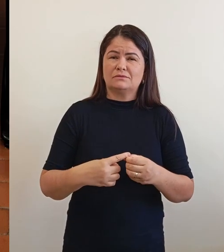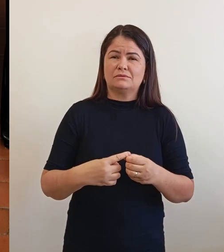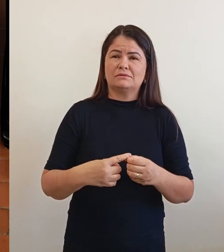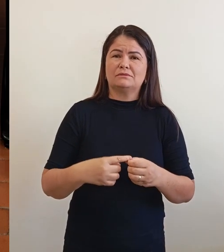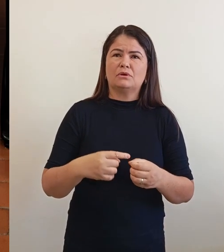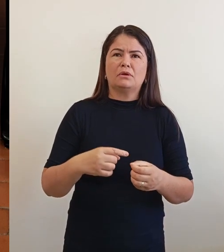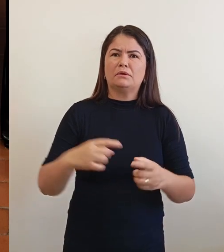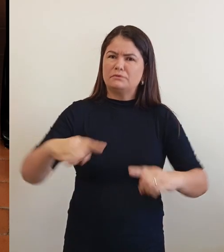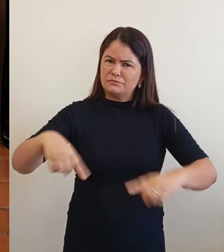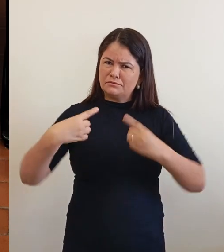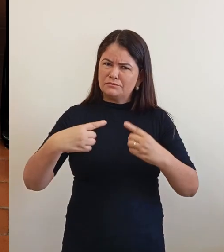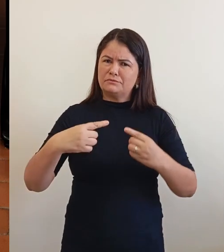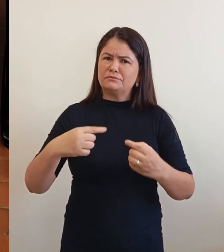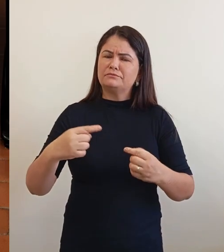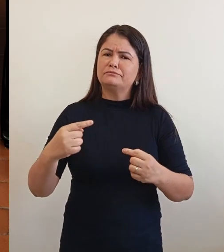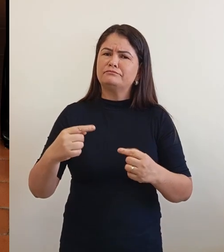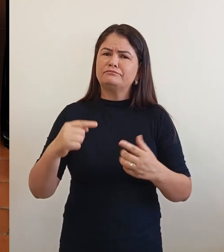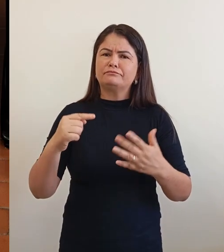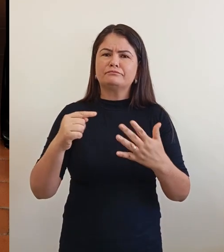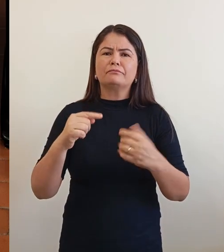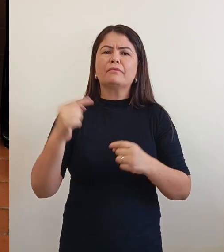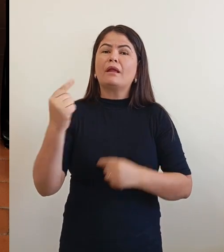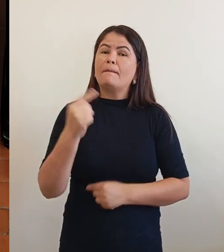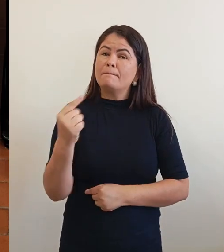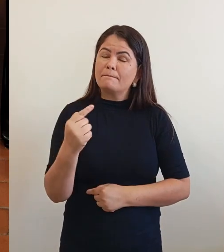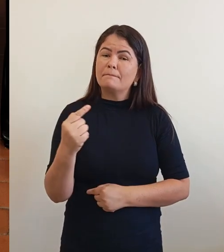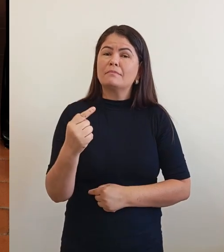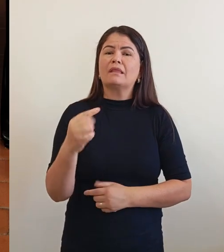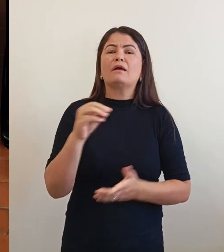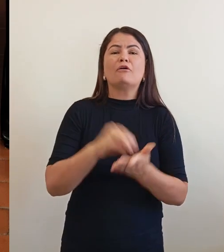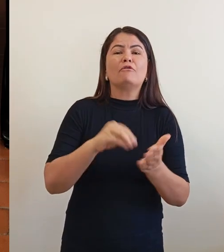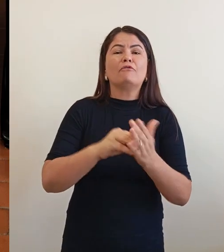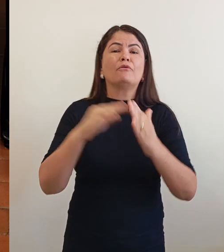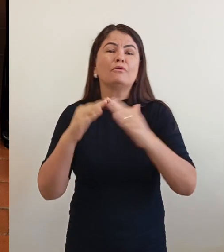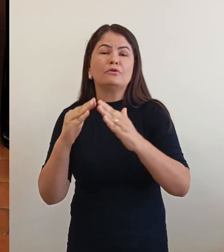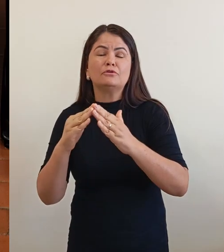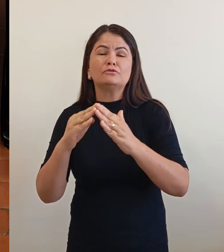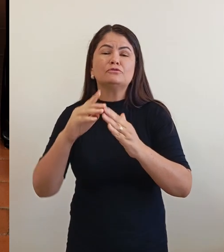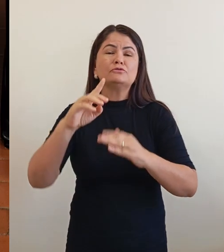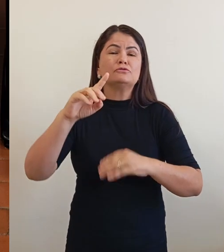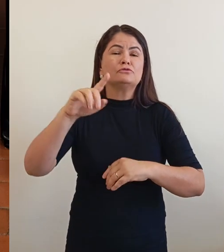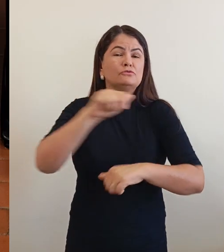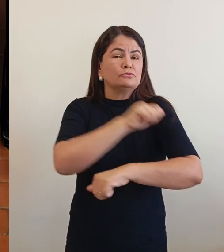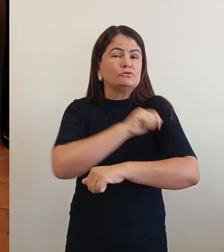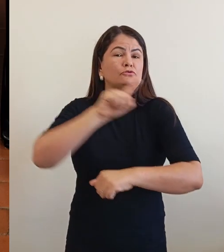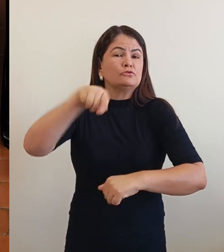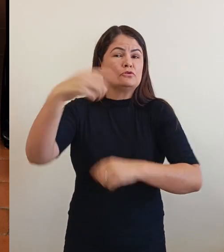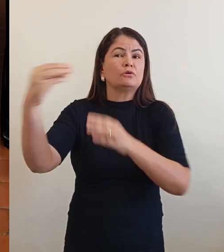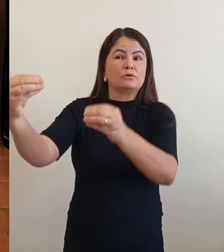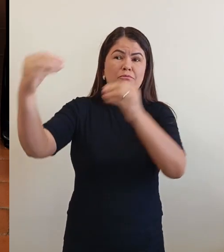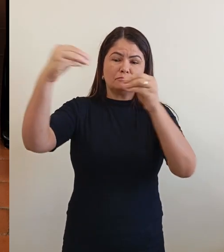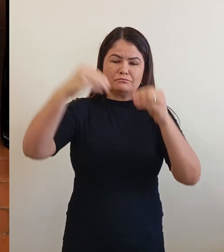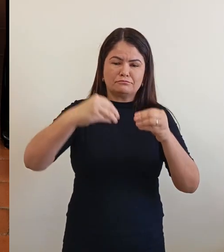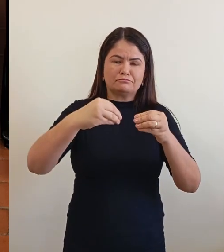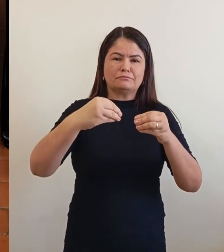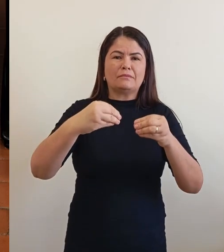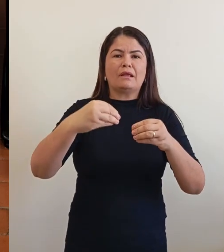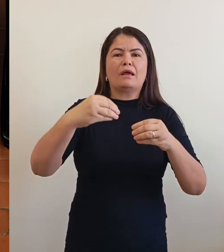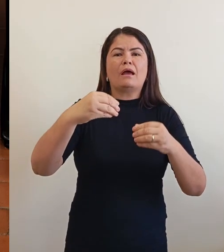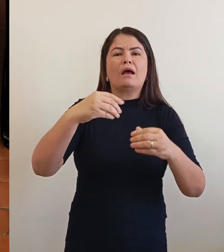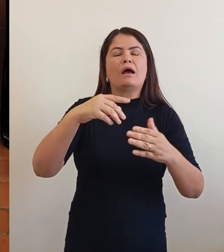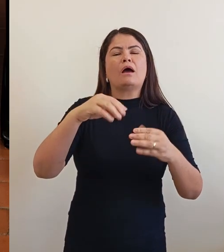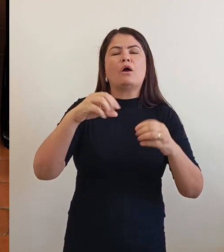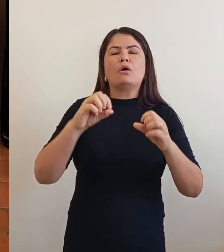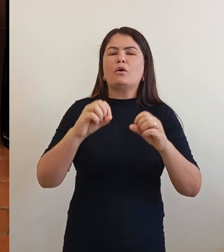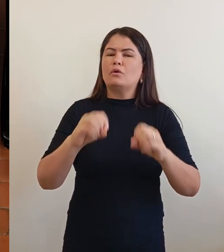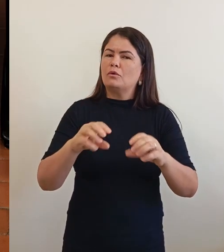Na falta de uma moradia estudantil aos estudantes de outras localidades que ingressam em uma instituição de ensino em nossa cidade. 2.